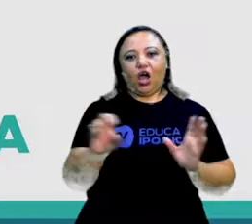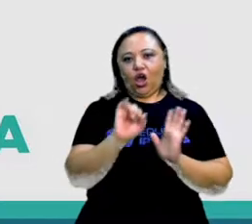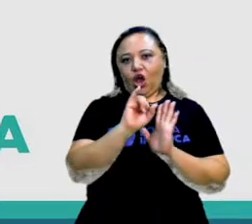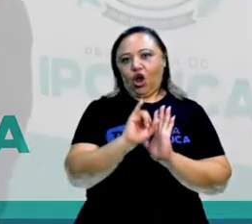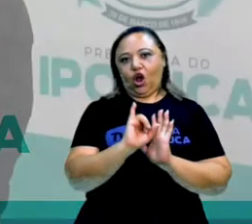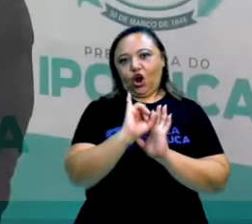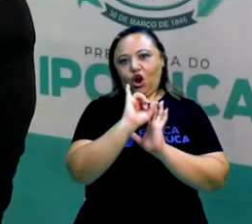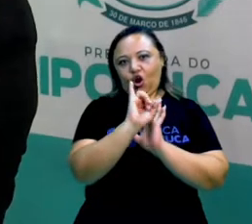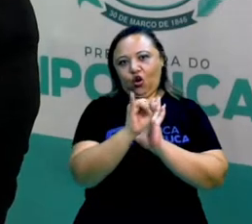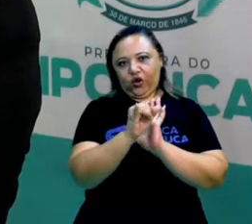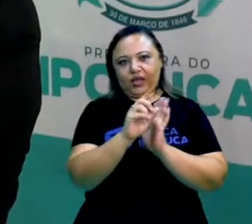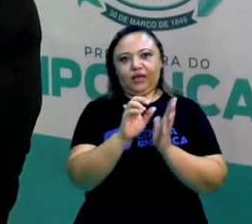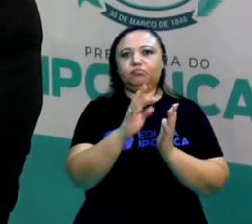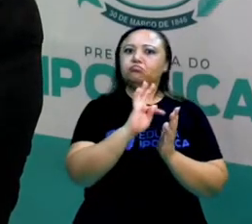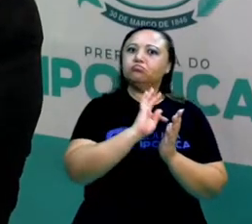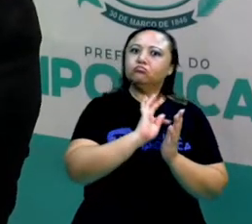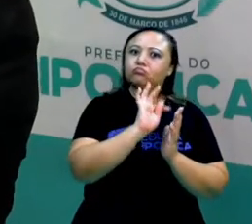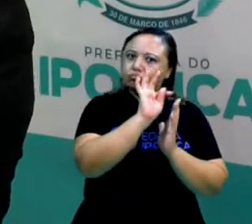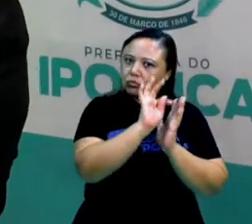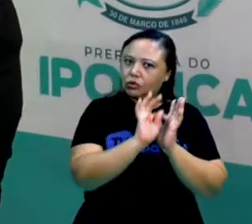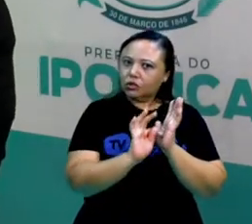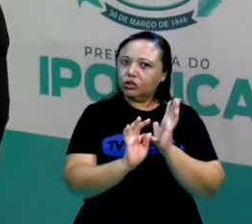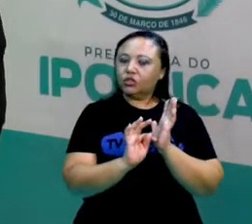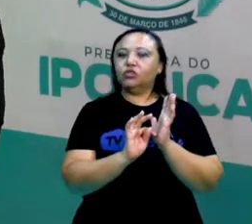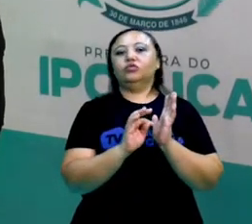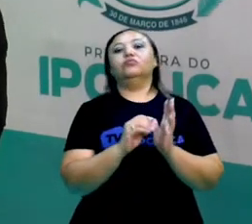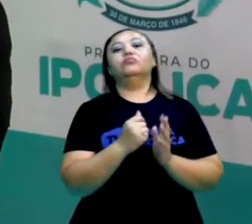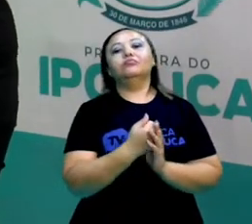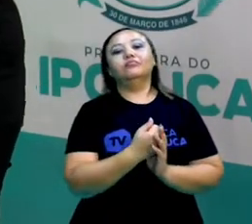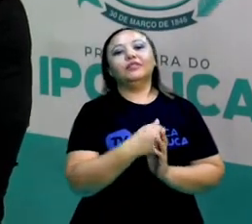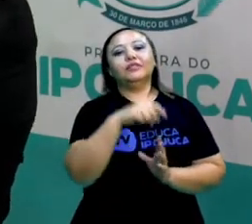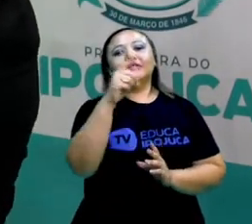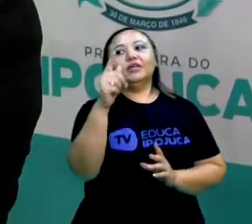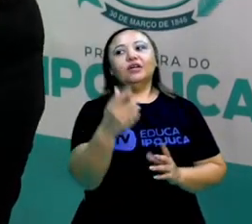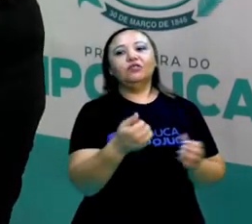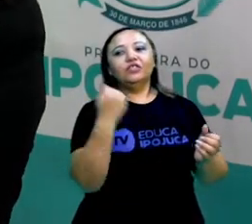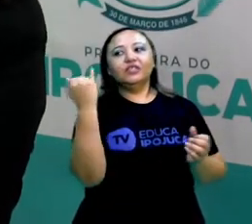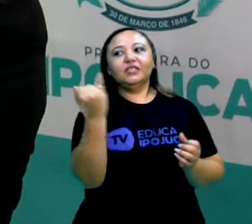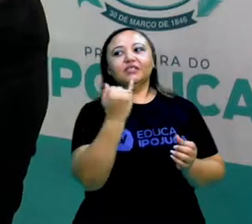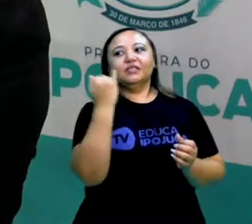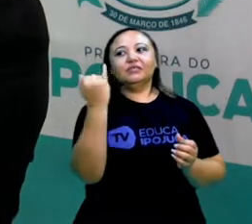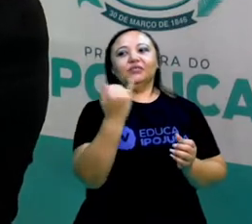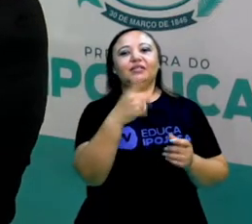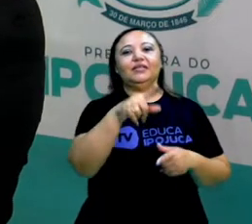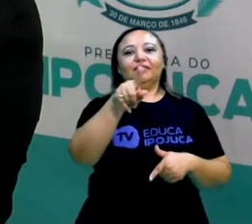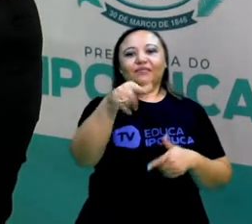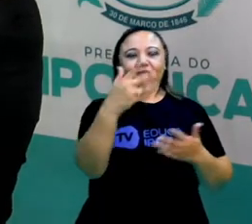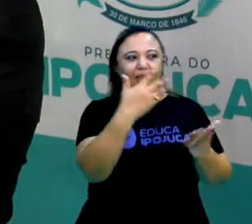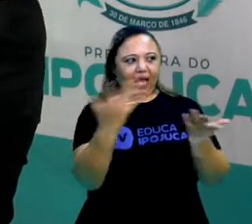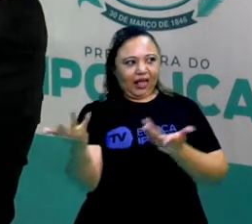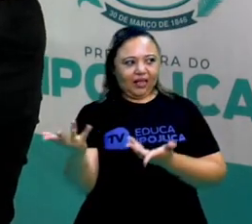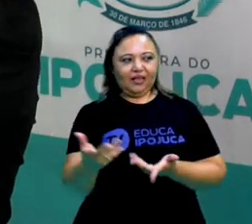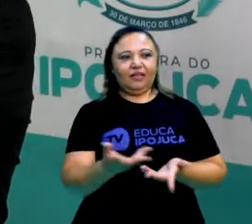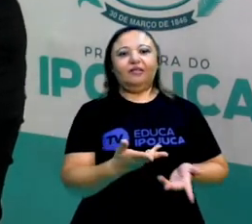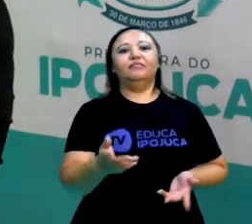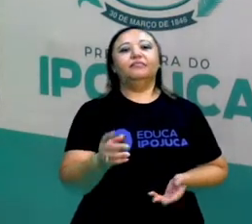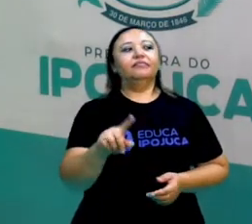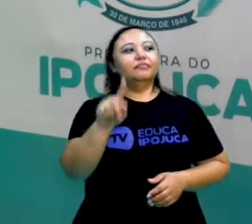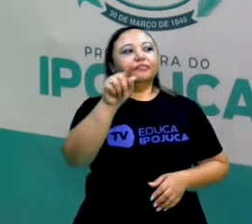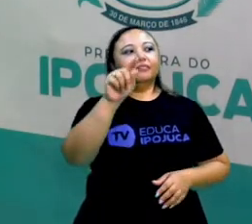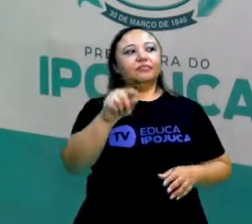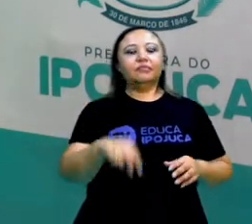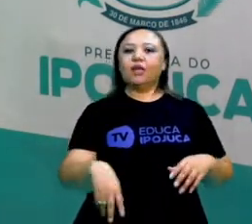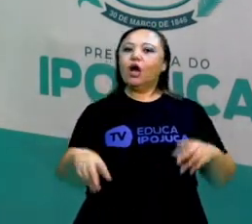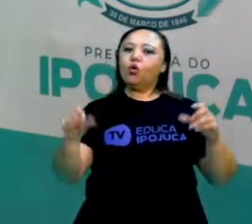estudou crônica? Hoje a gente vai ver algumas crônicas bem interessantes. Aí vem crônica. Vamos lá? Aqui